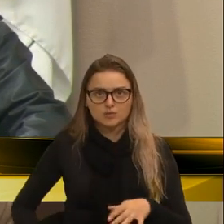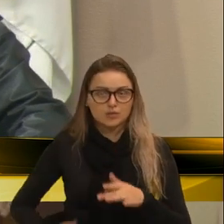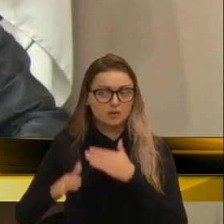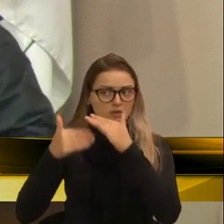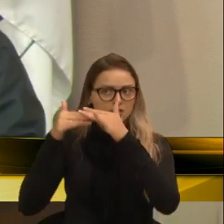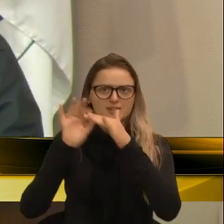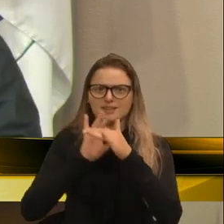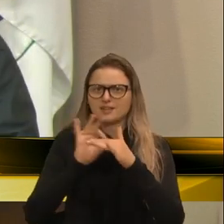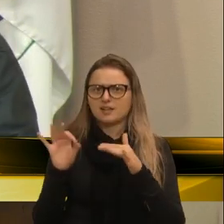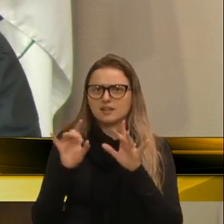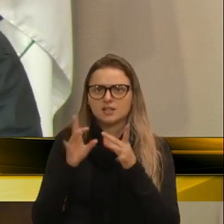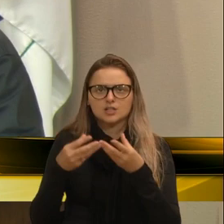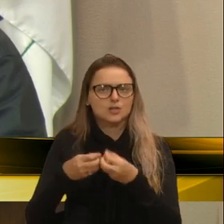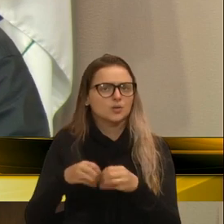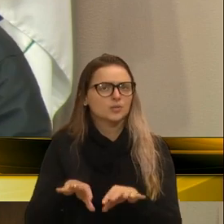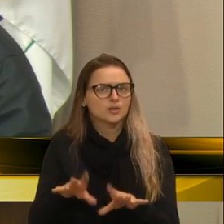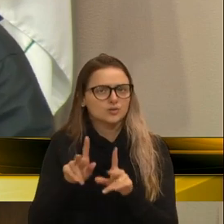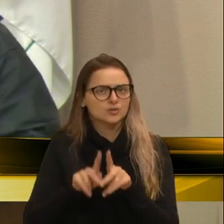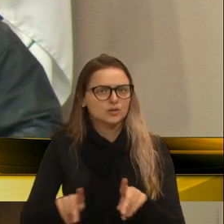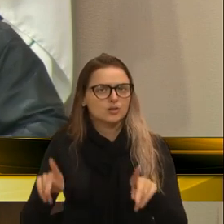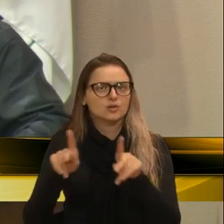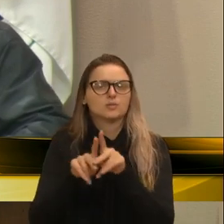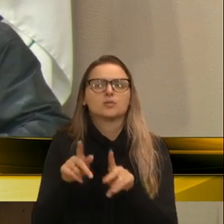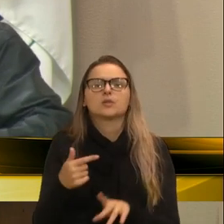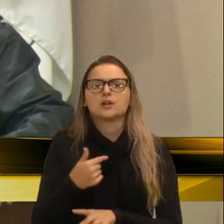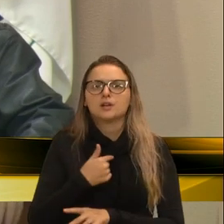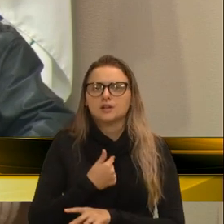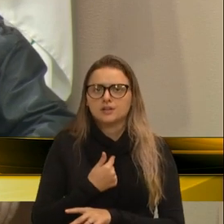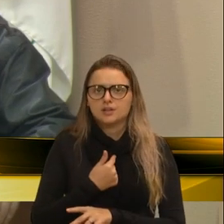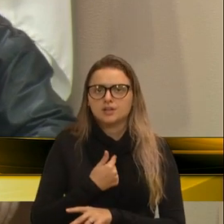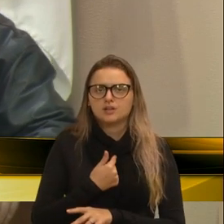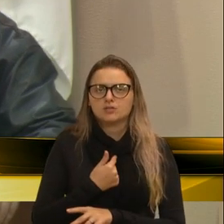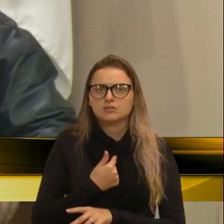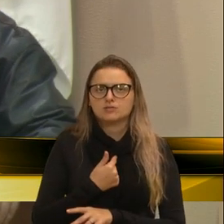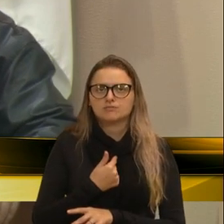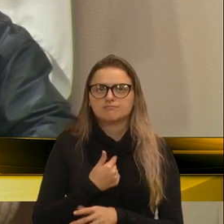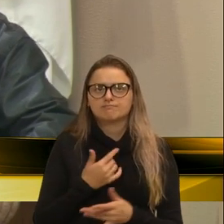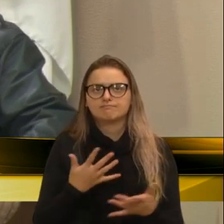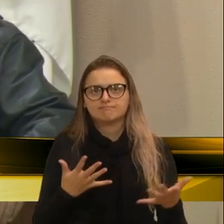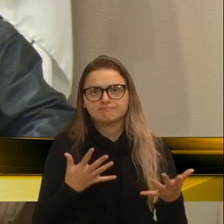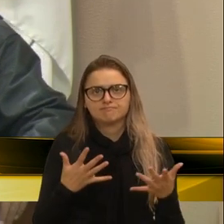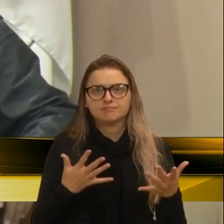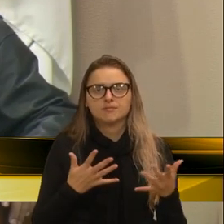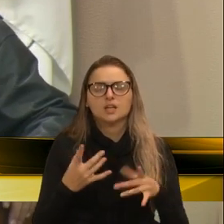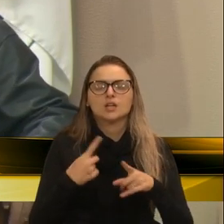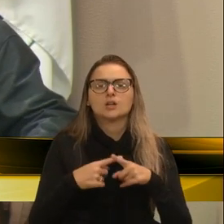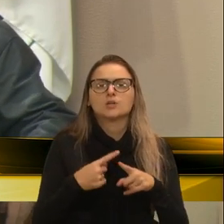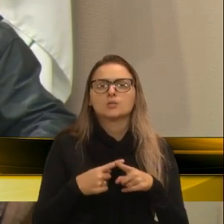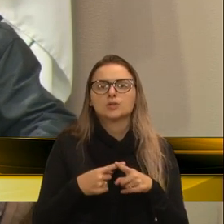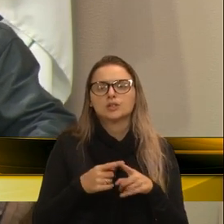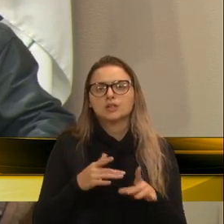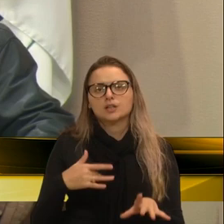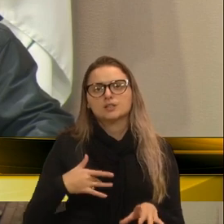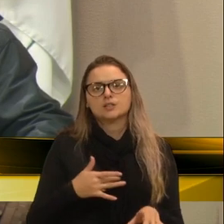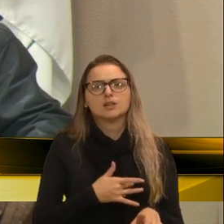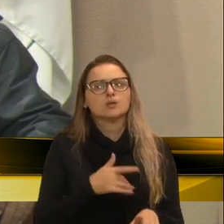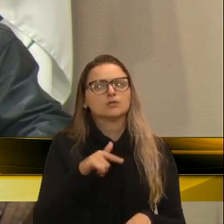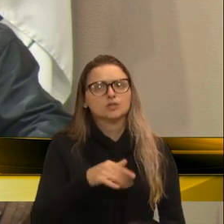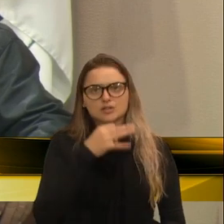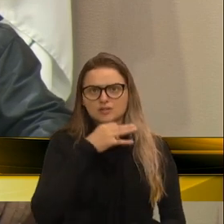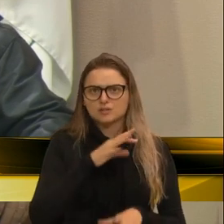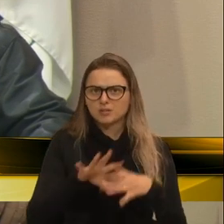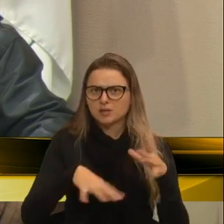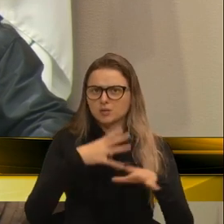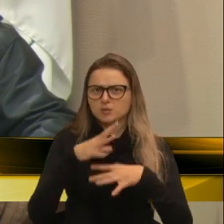destruir. Então, assim, eu fico... Porque a saúde de Caxias, olha o caos que está.